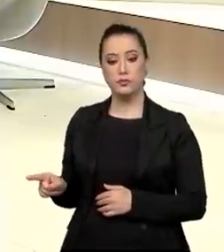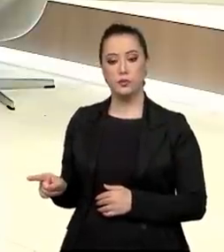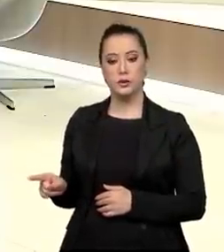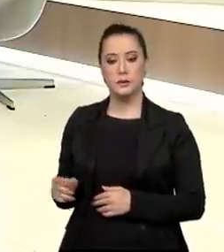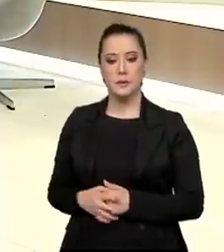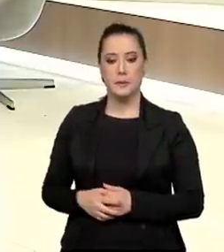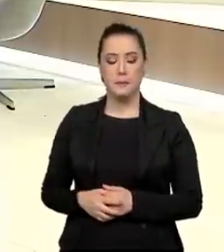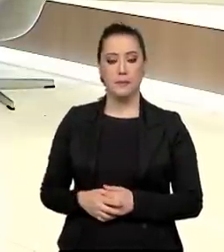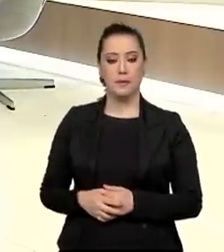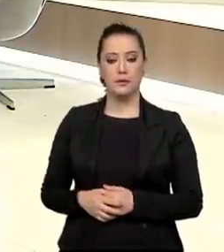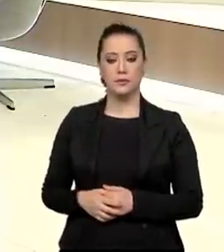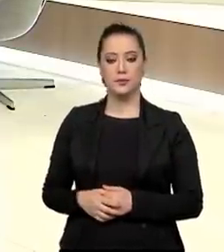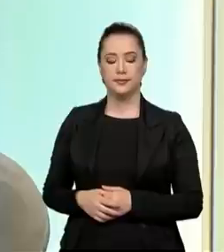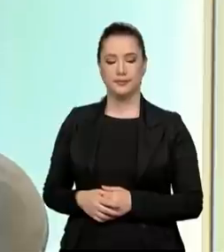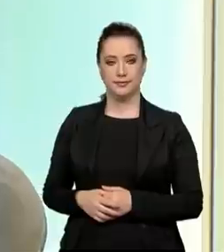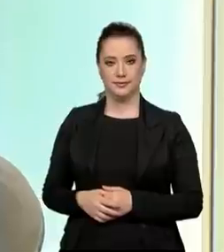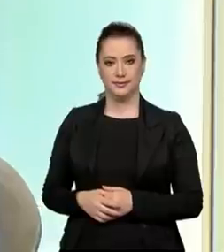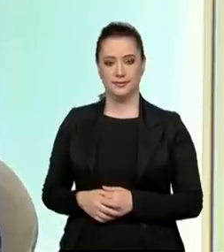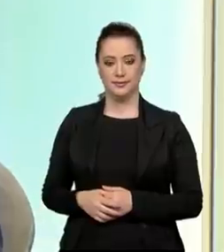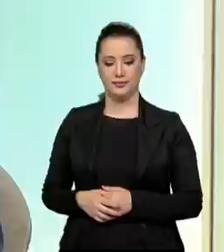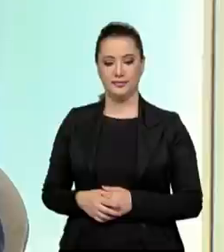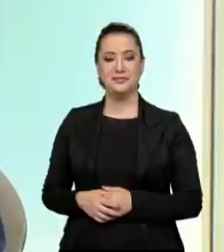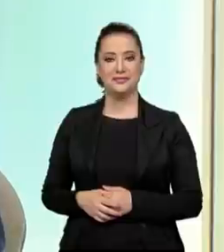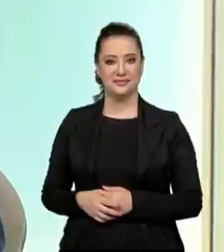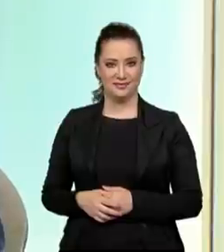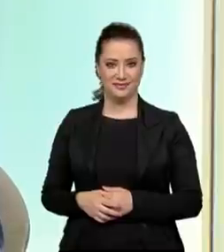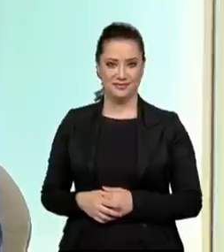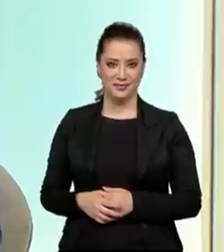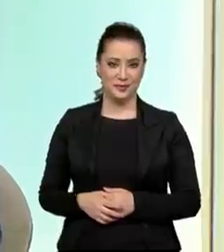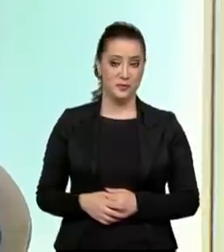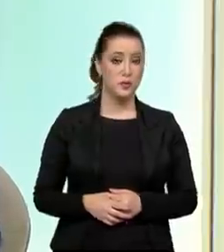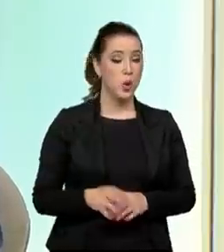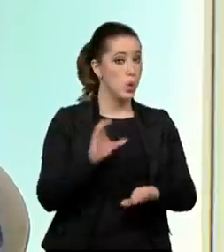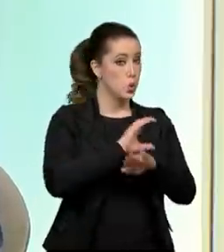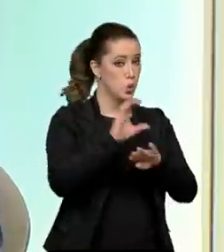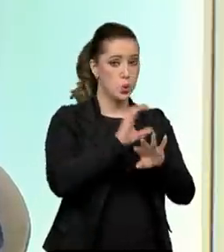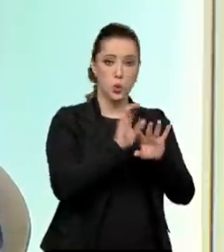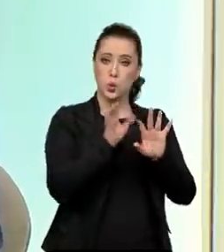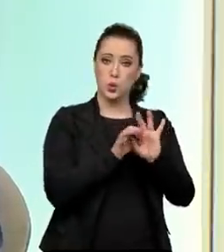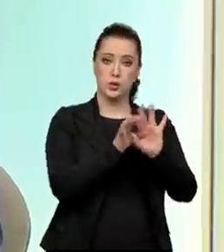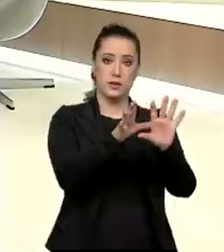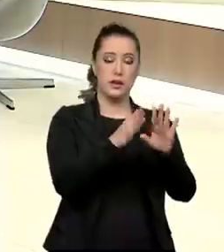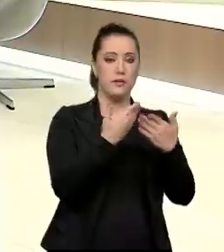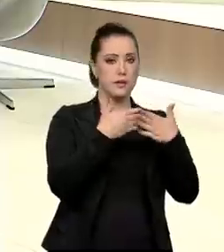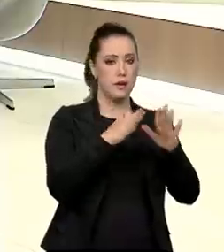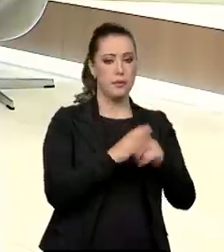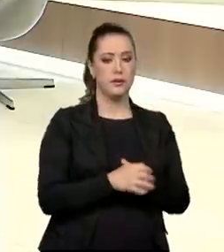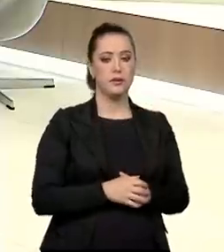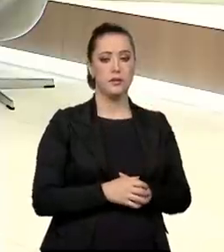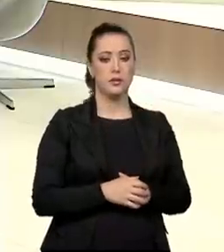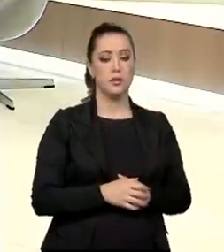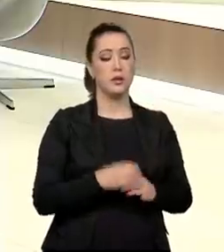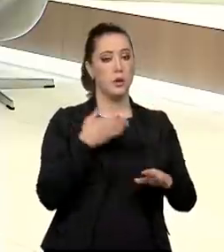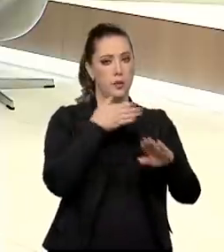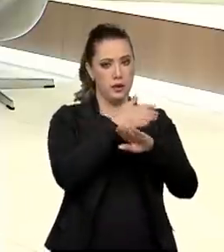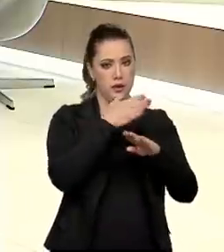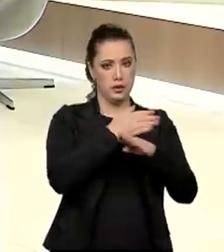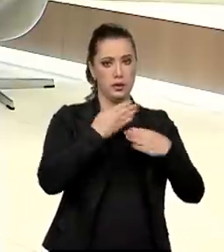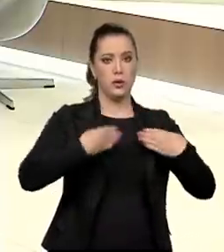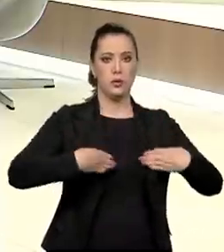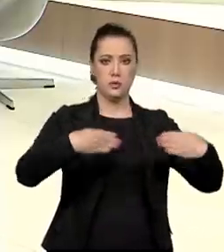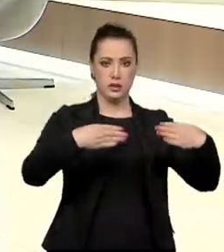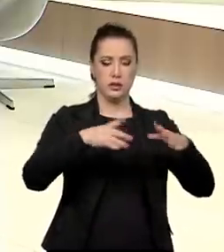escolanacional dos Direitos da Criança e Adolescente, .mdh.gov.br. Os cursos são livres e são abertos. site do Ministério dos Direitos Humanos, tem